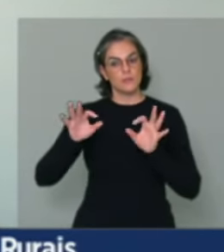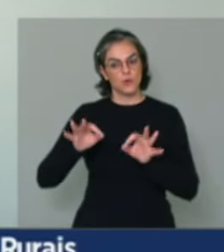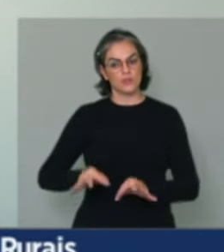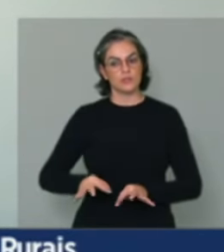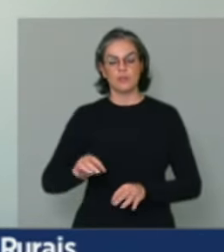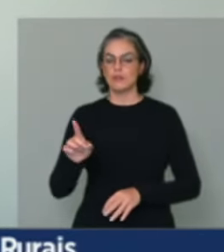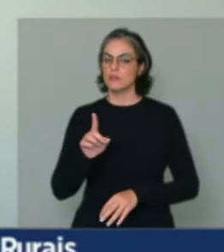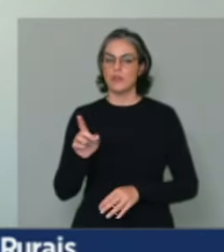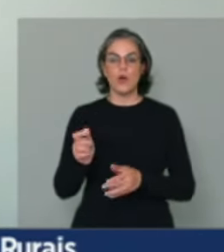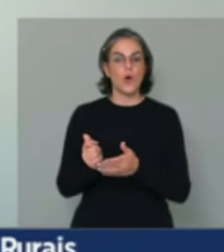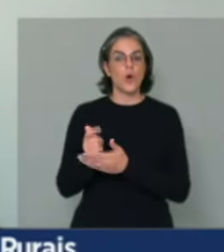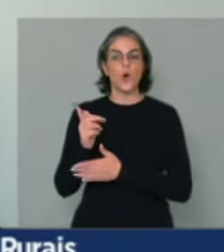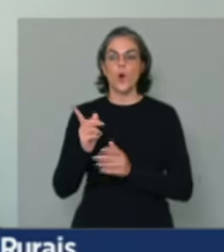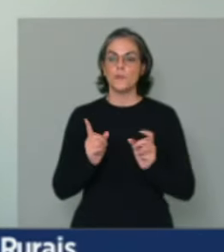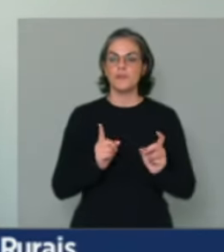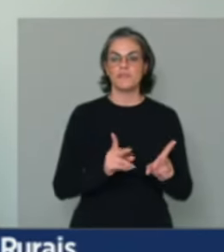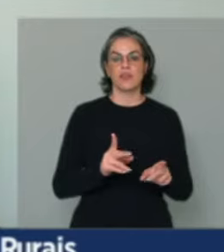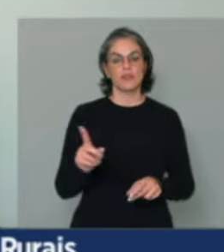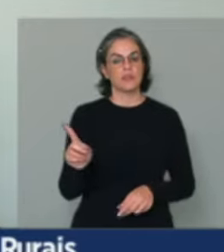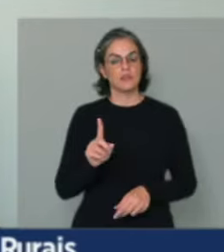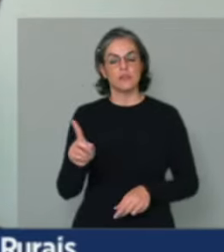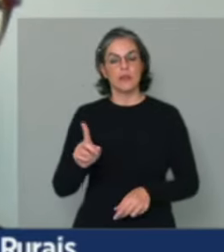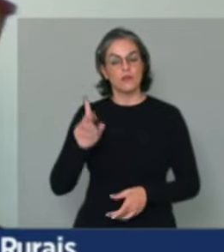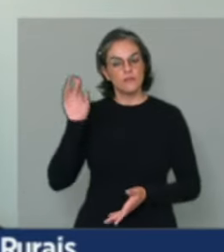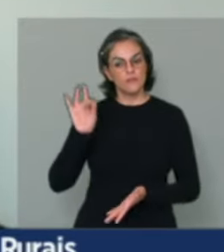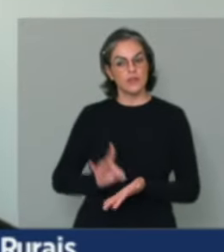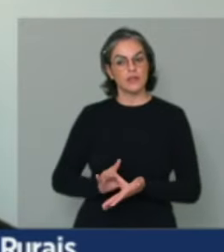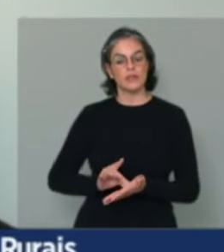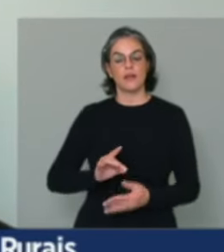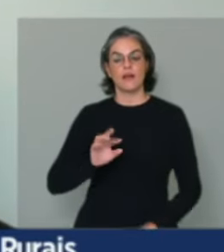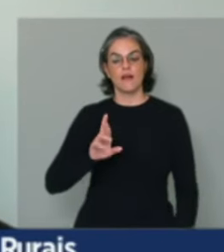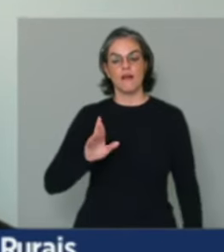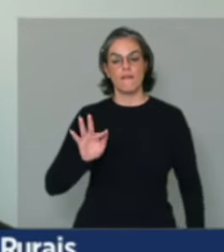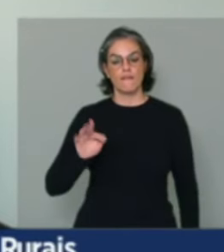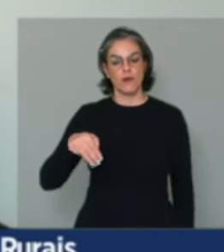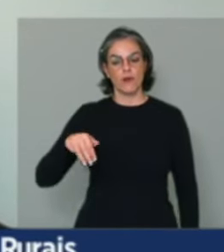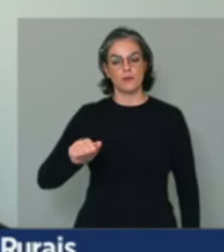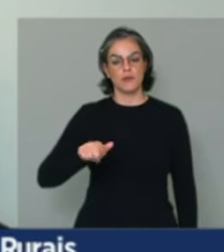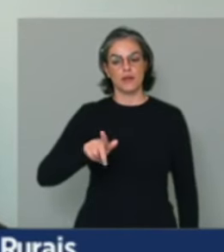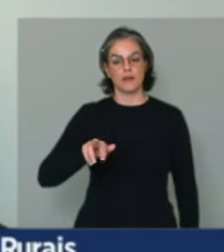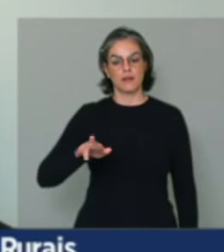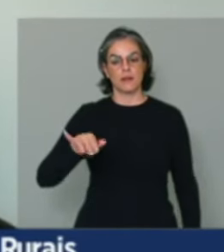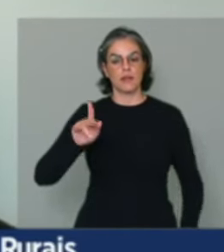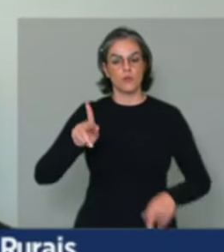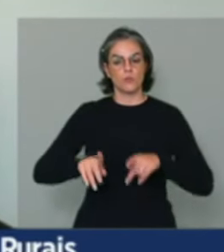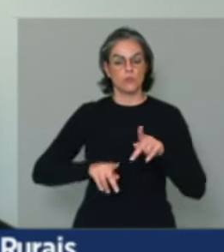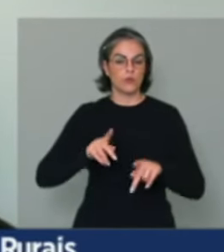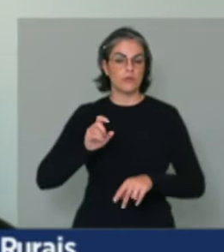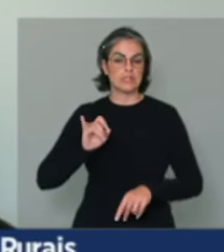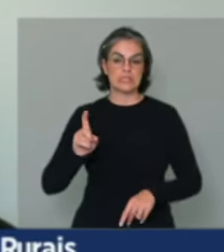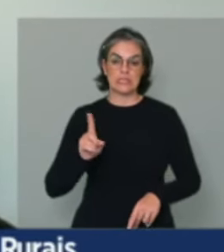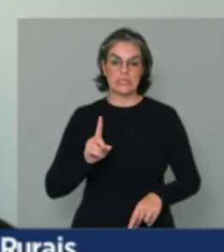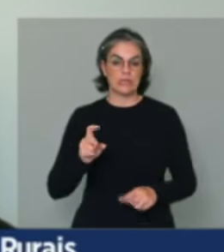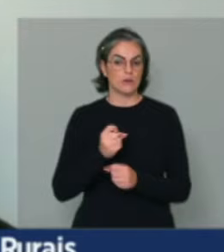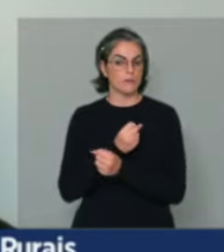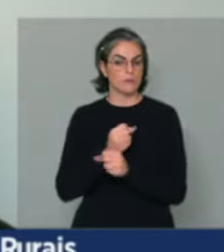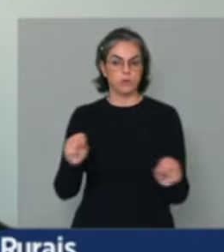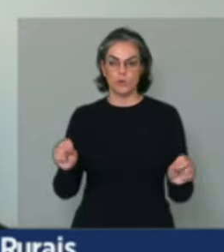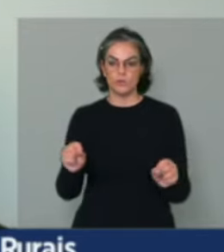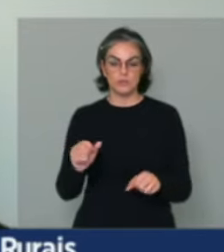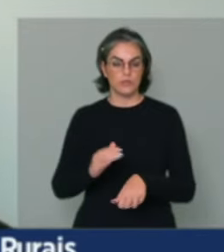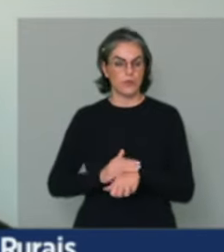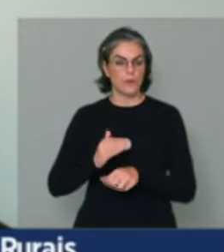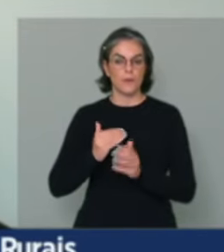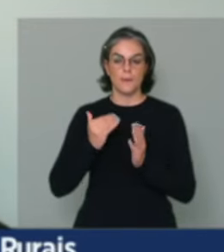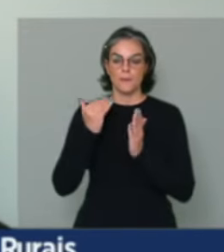terra, eu estou falando de uma reforma agrária ampla e massiva e popular, a gente não pode falar em garantir a ampliação da produção de